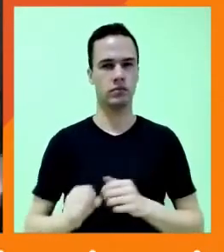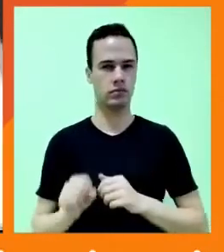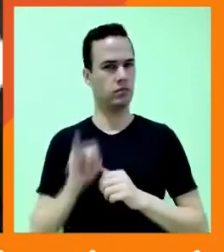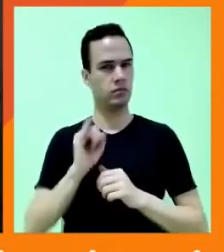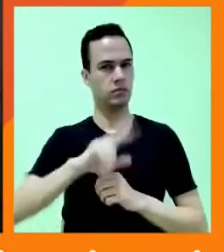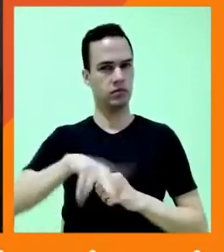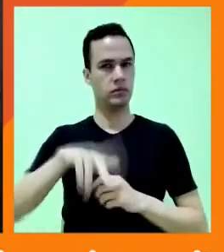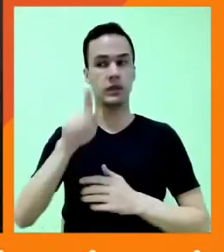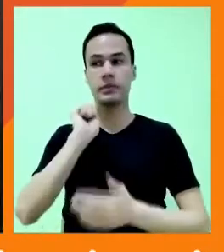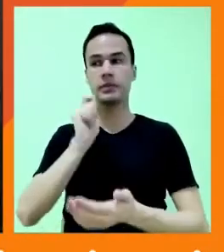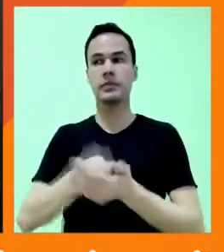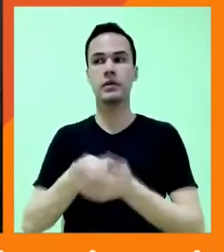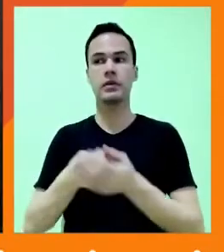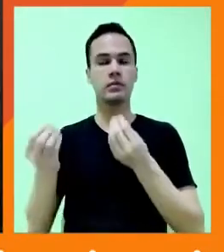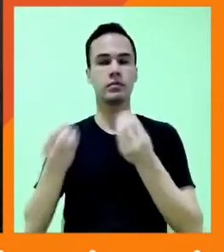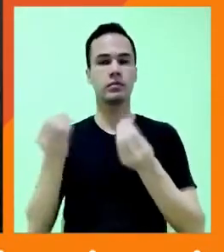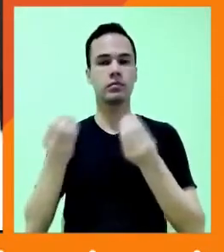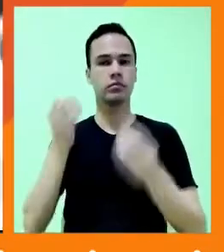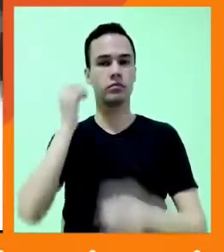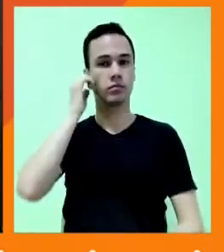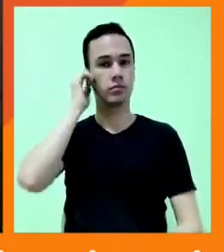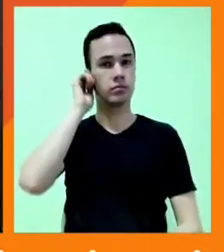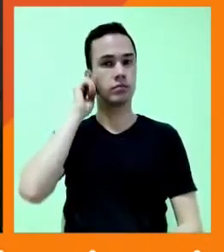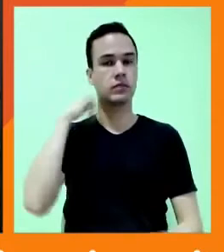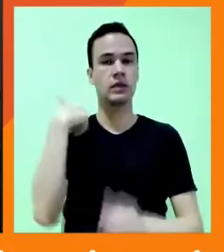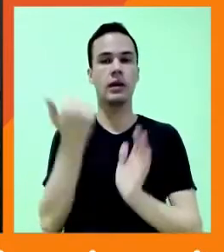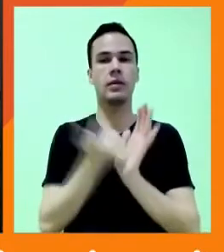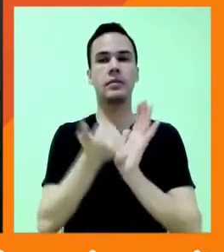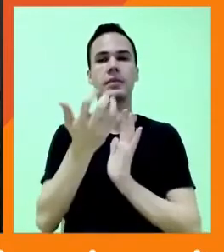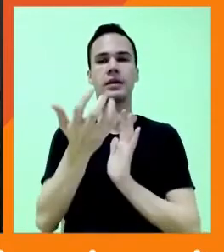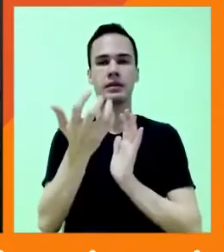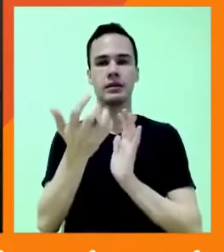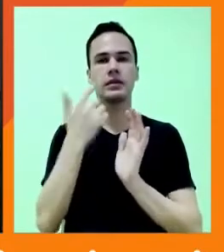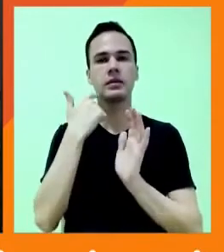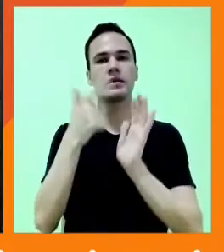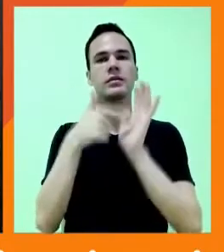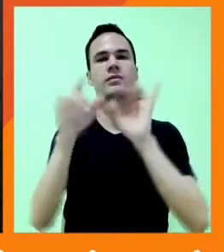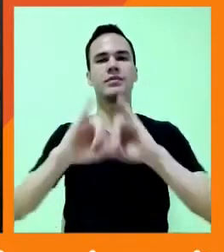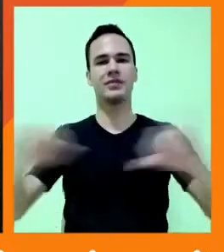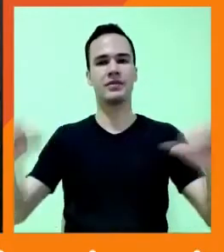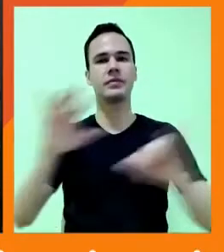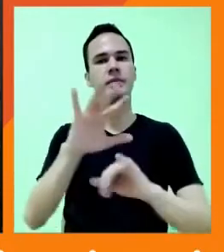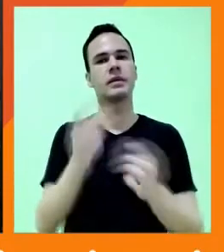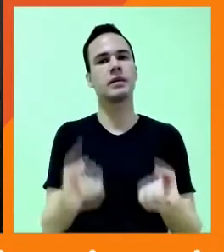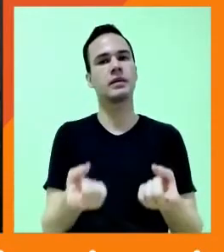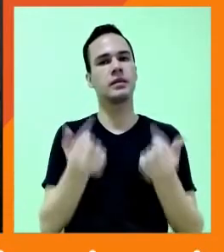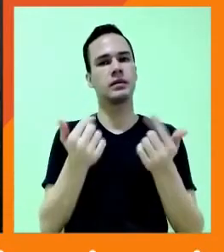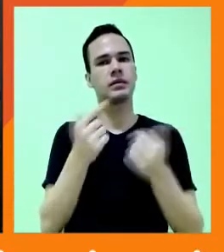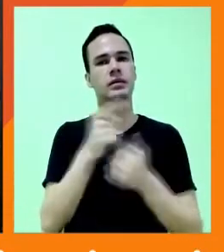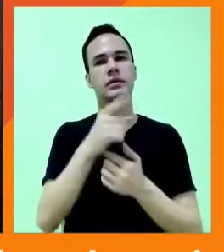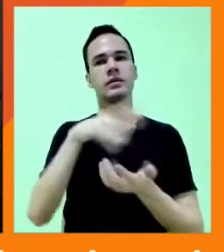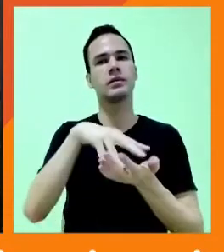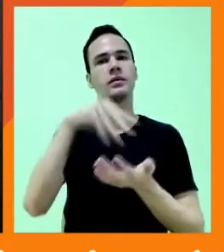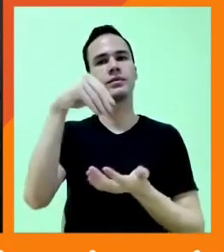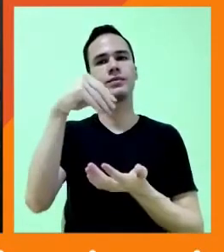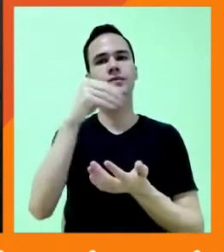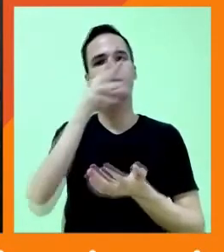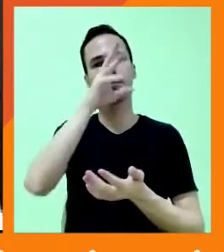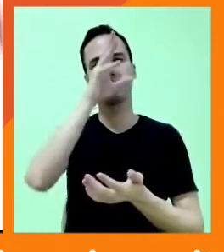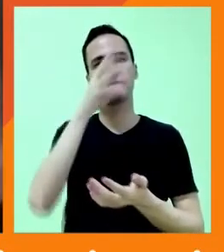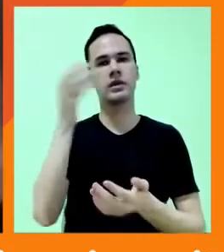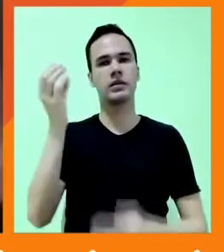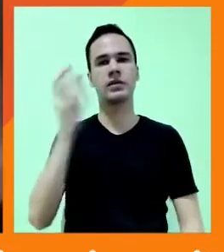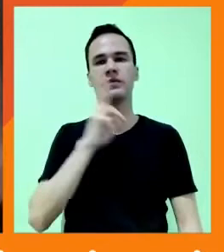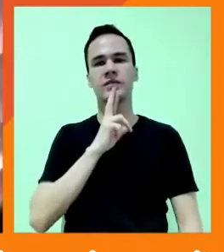contas? A marca quer o public show, mas às vezes o orçamento é uma coxinha e refrigerante. A conta